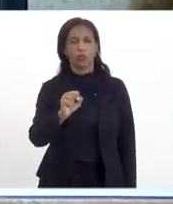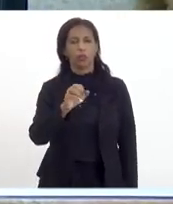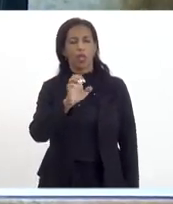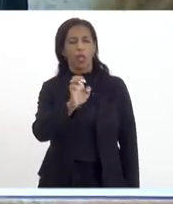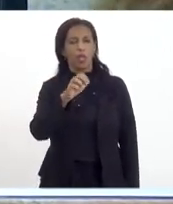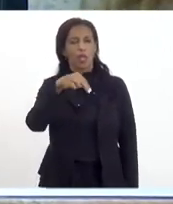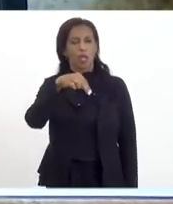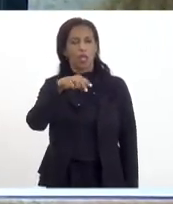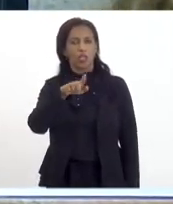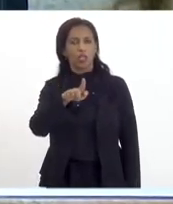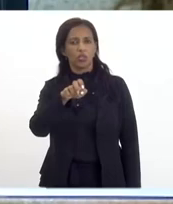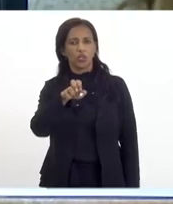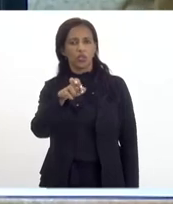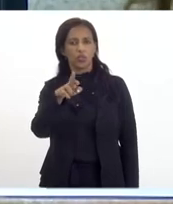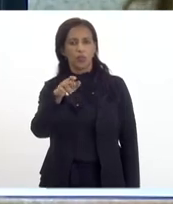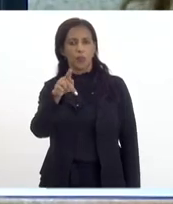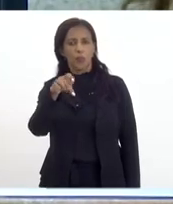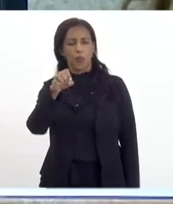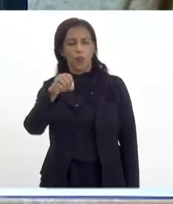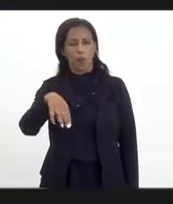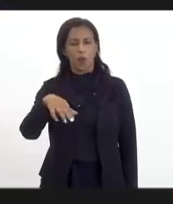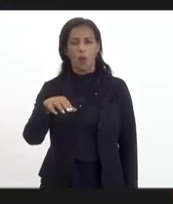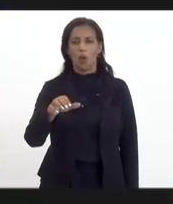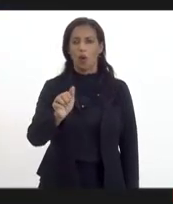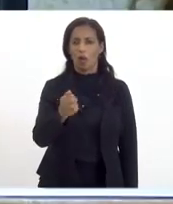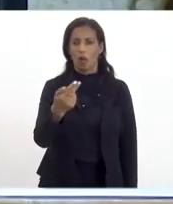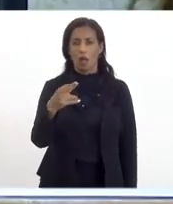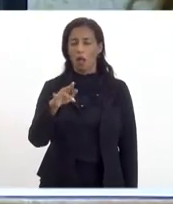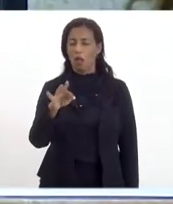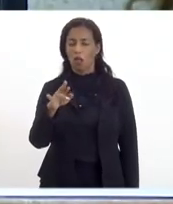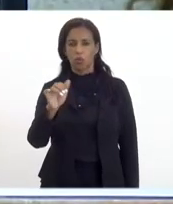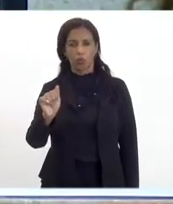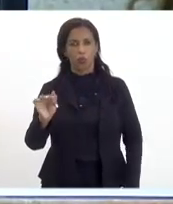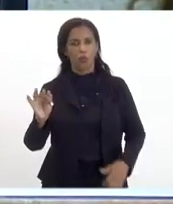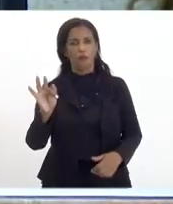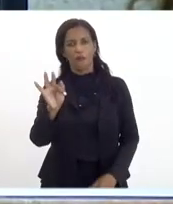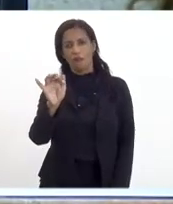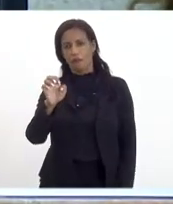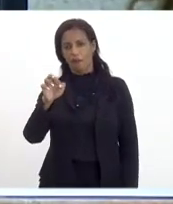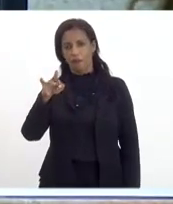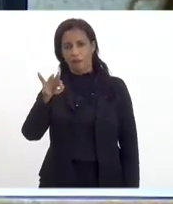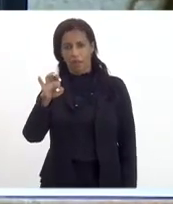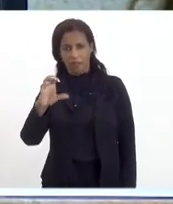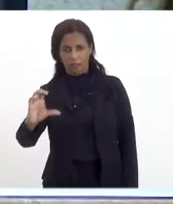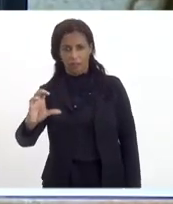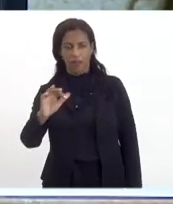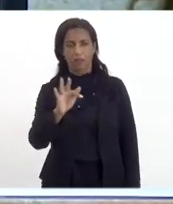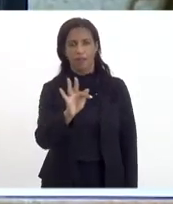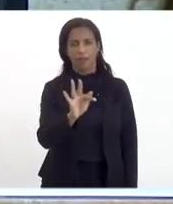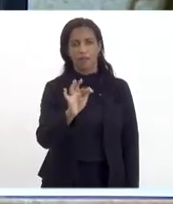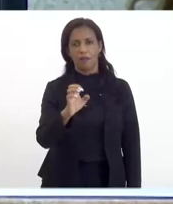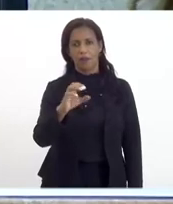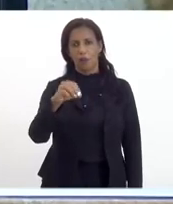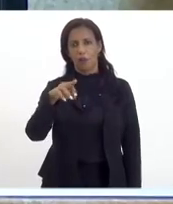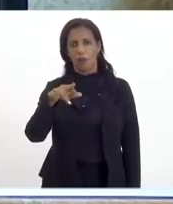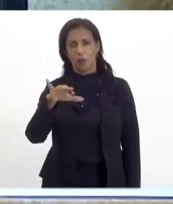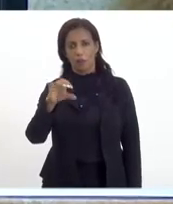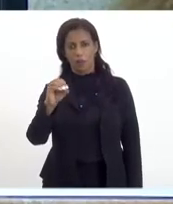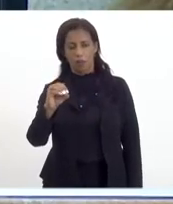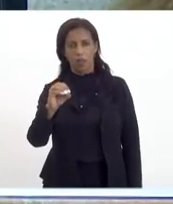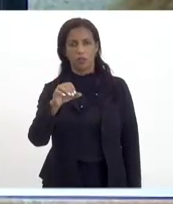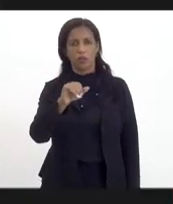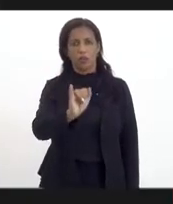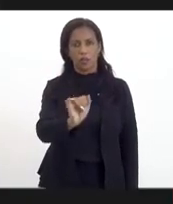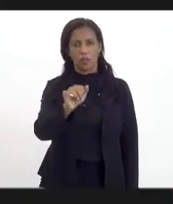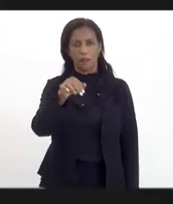da Ingeplom, Arthur Sérgio Lopes, da Faia Terde, para Cambi, João Gomes, economista da Fê Comércio, Jorge de Souza Siqueira, do